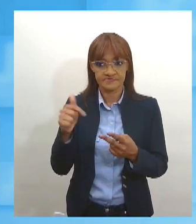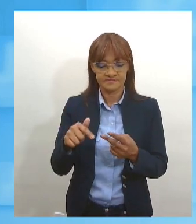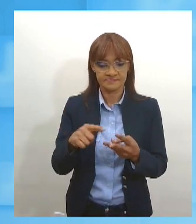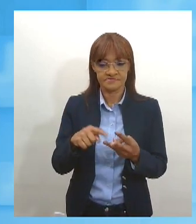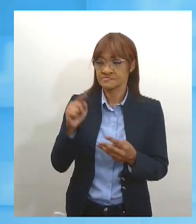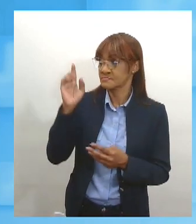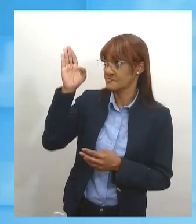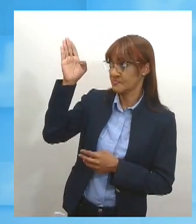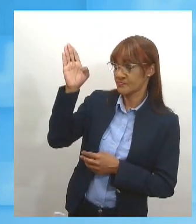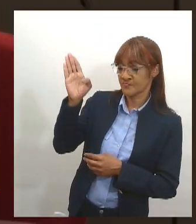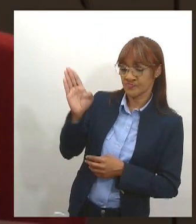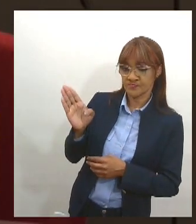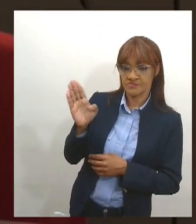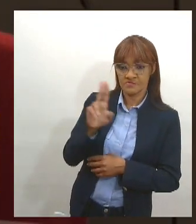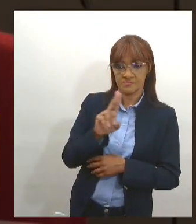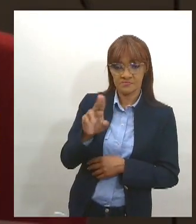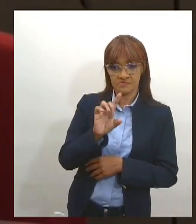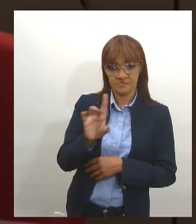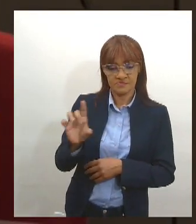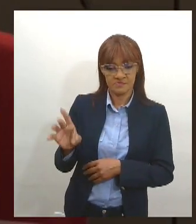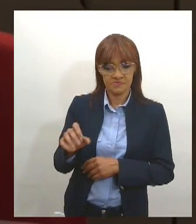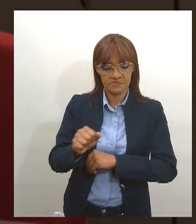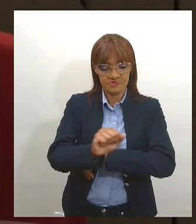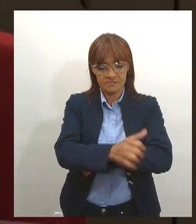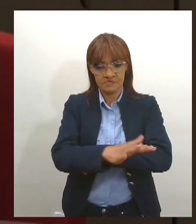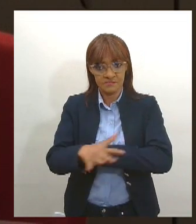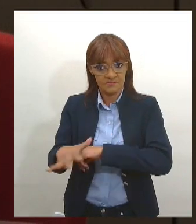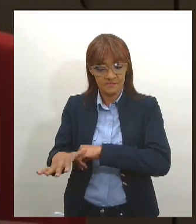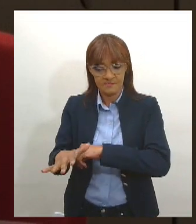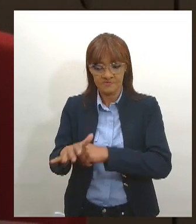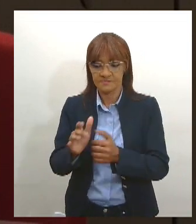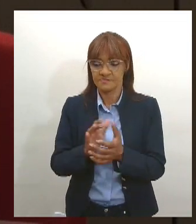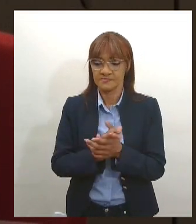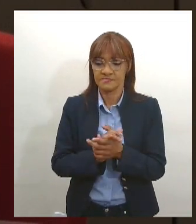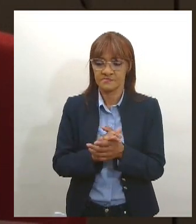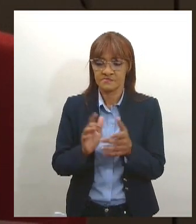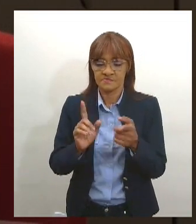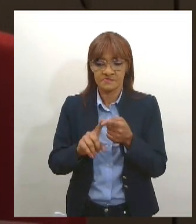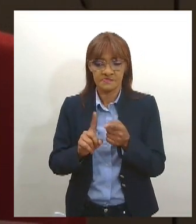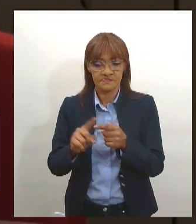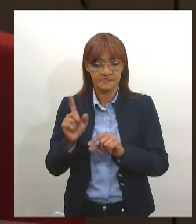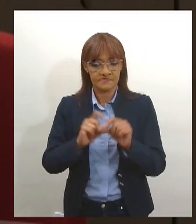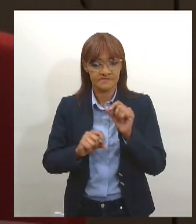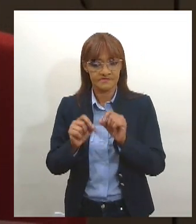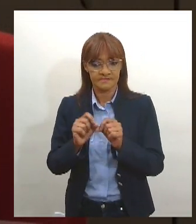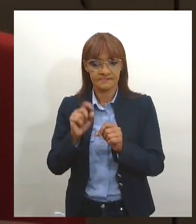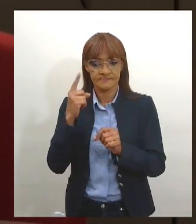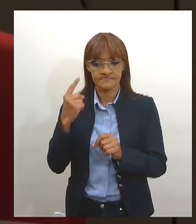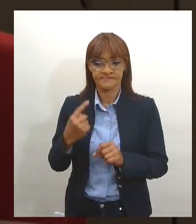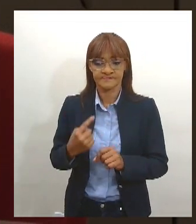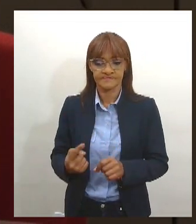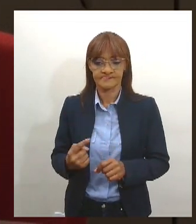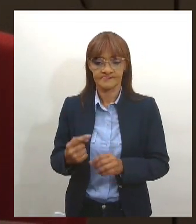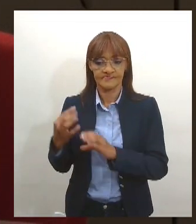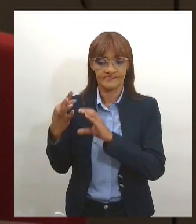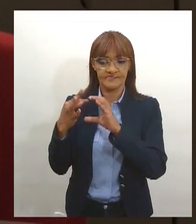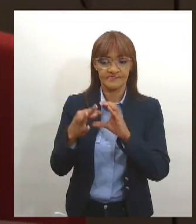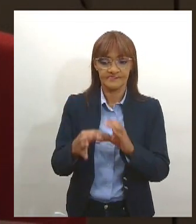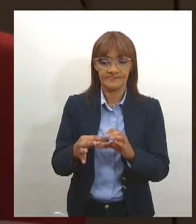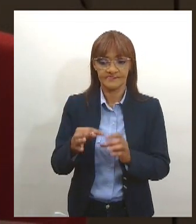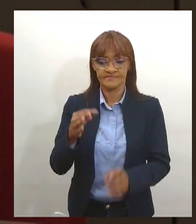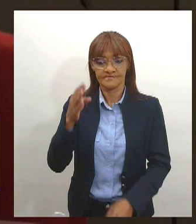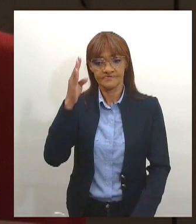e Zona de Expansão. Alina Amazonas é representante da Ordem dos Advogados dentro do Conselho Tutelar Municipal. Ela falou sobre a